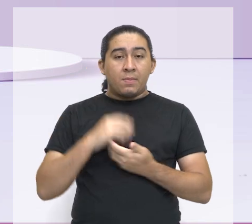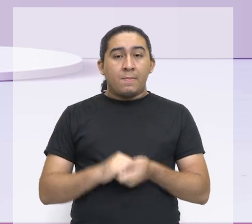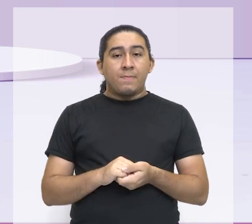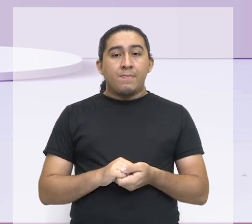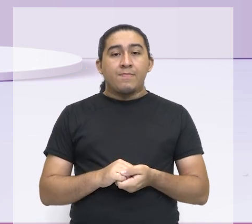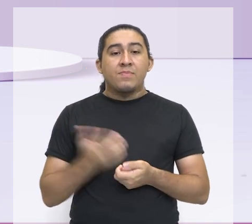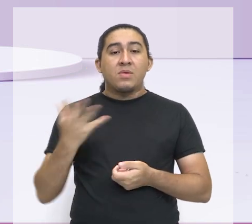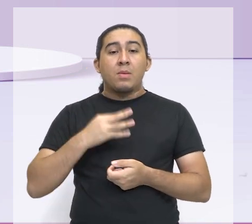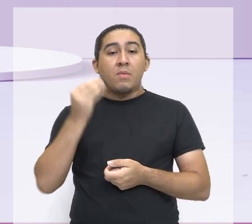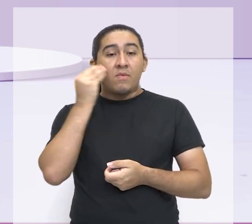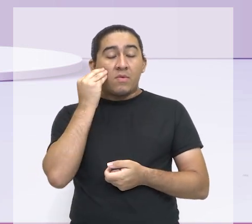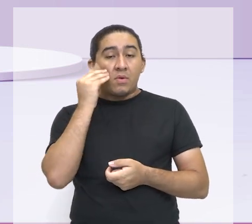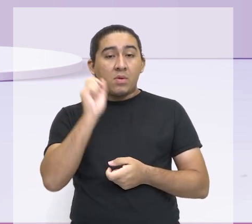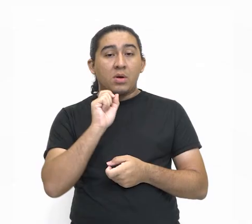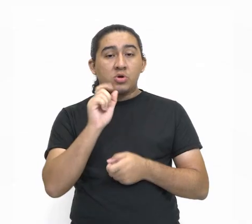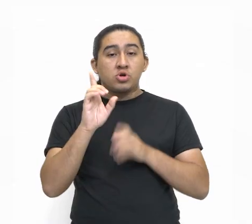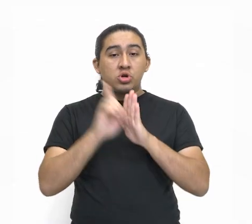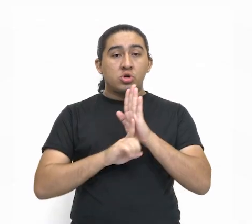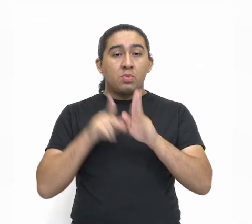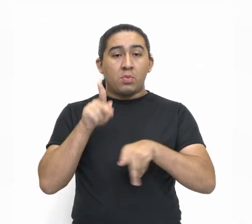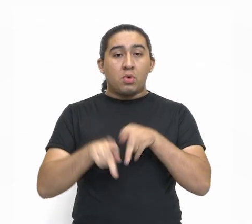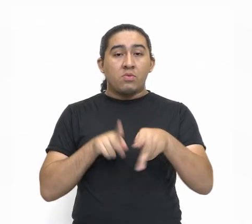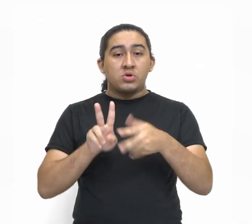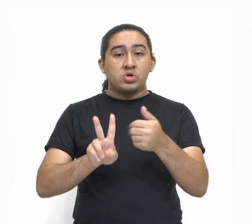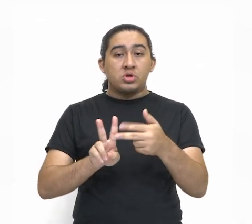Então, vamos ver aqui sobre o direito dos povos indígenas.